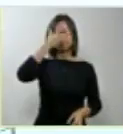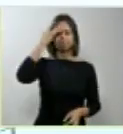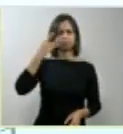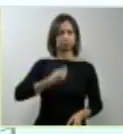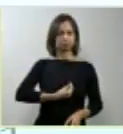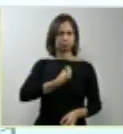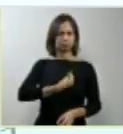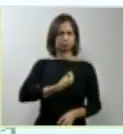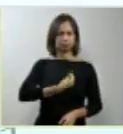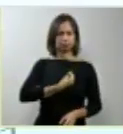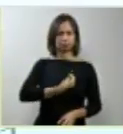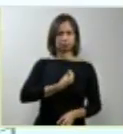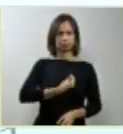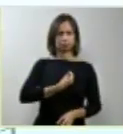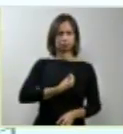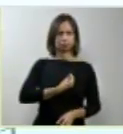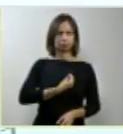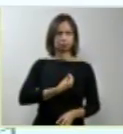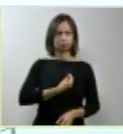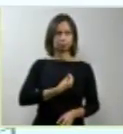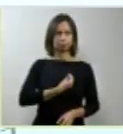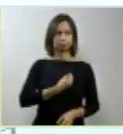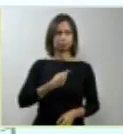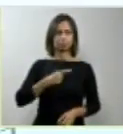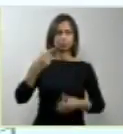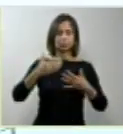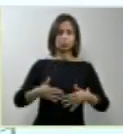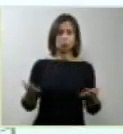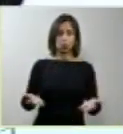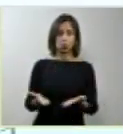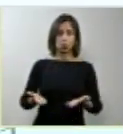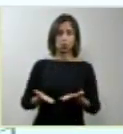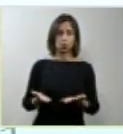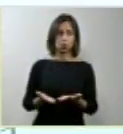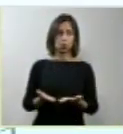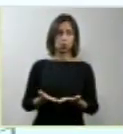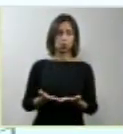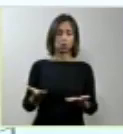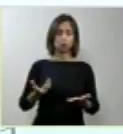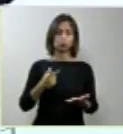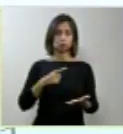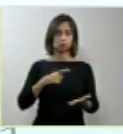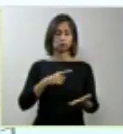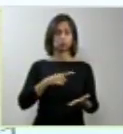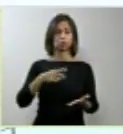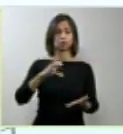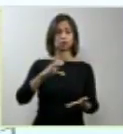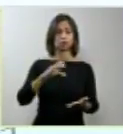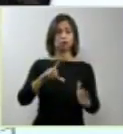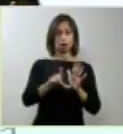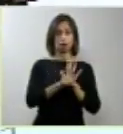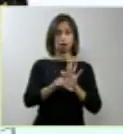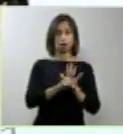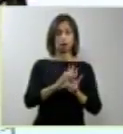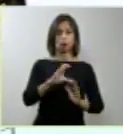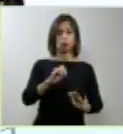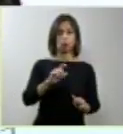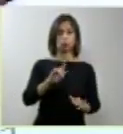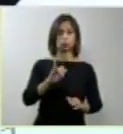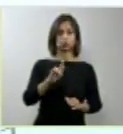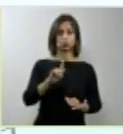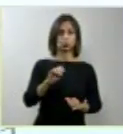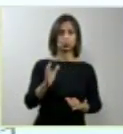possibilidade dela optar de modo informado. Hoje, o Código Penal obriga todas as mulheres,